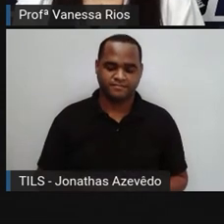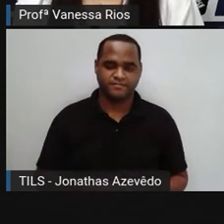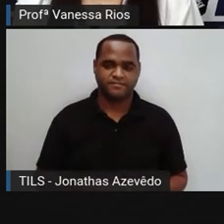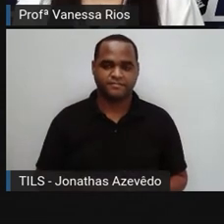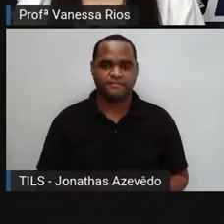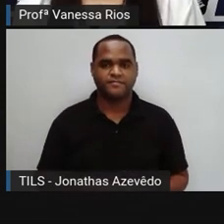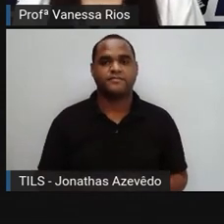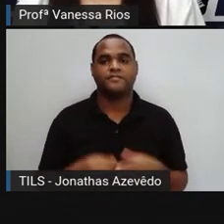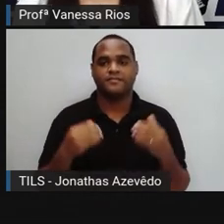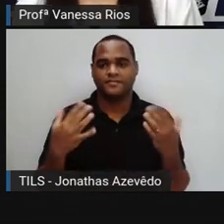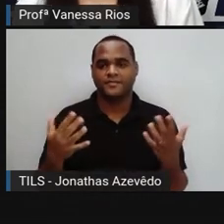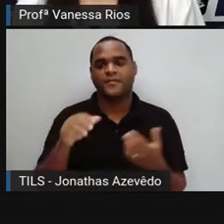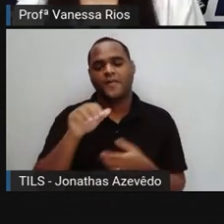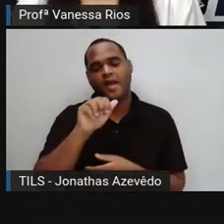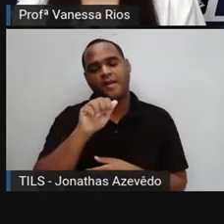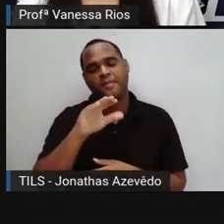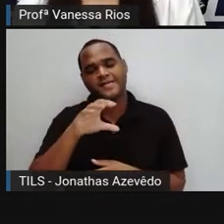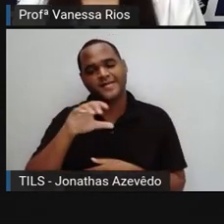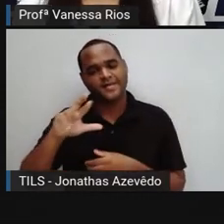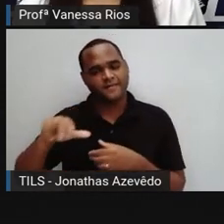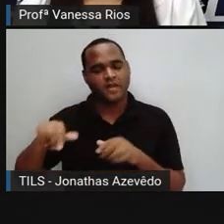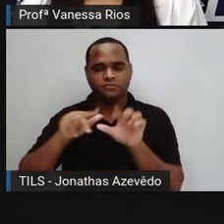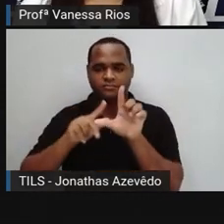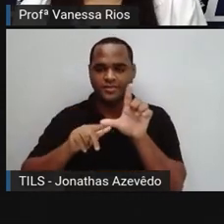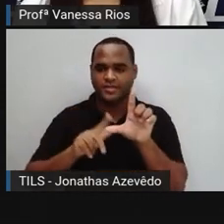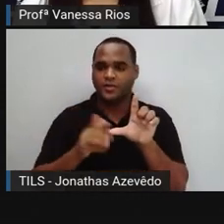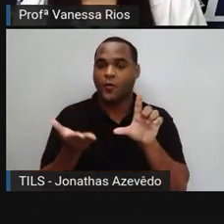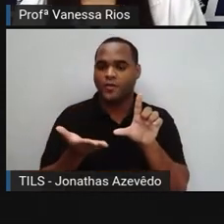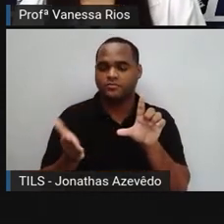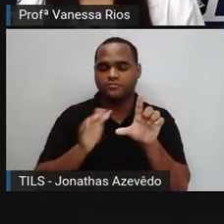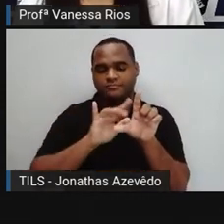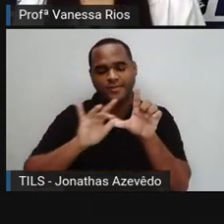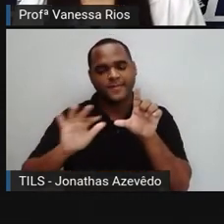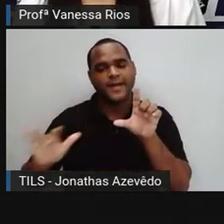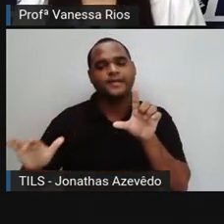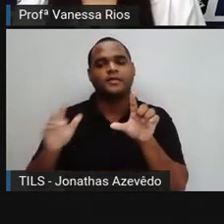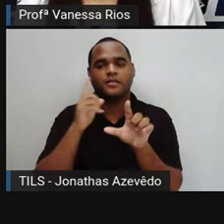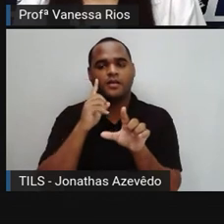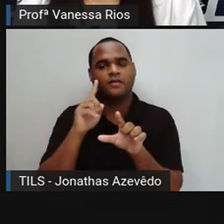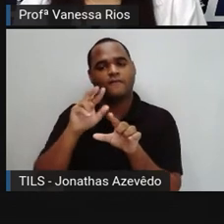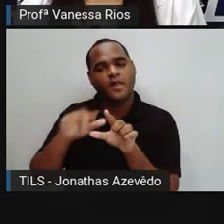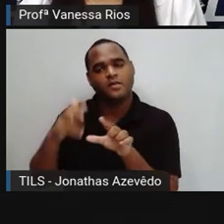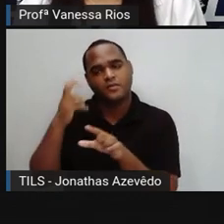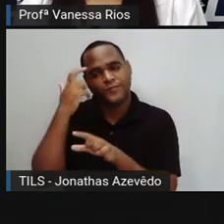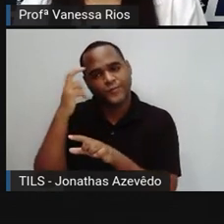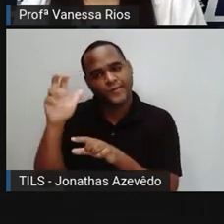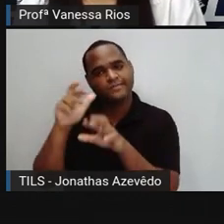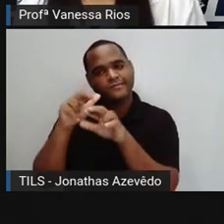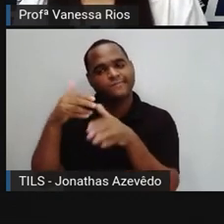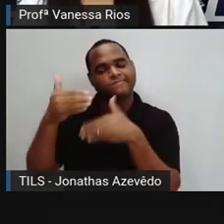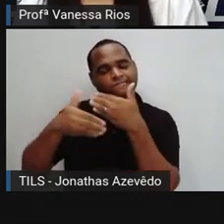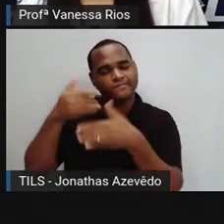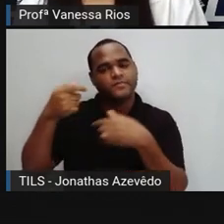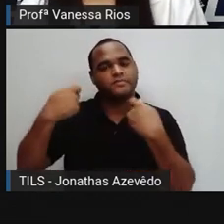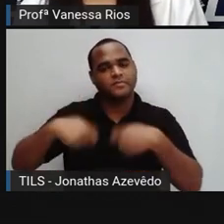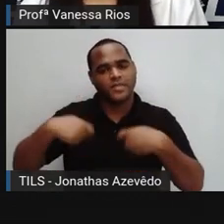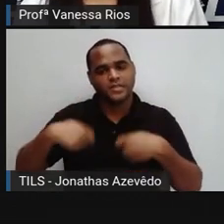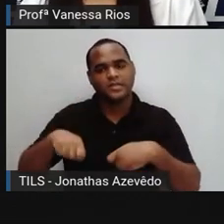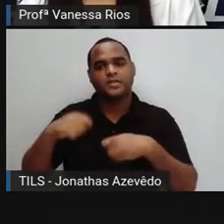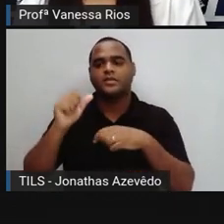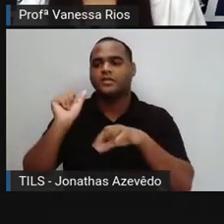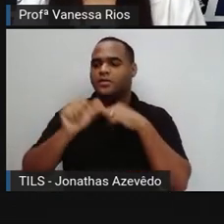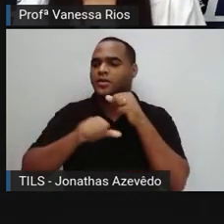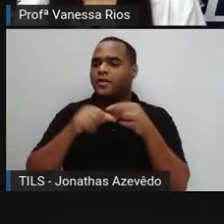Então, o alfabeto tal qual utilizamos hoje é o legado de várias culturas a partir da necessidade de